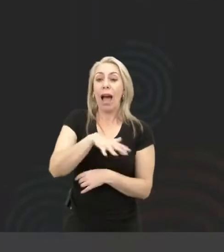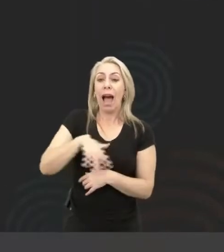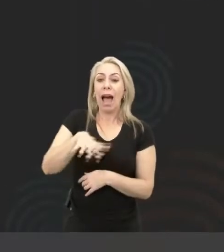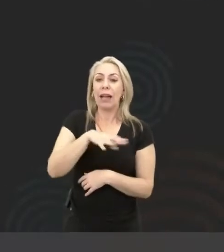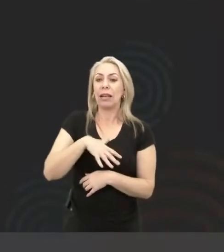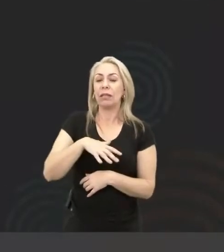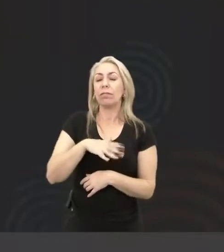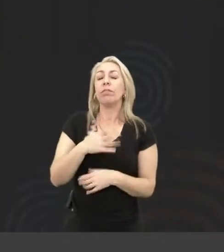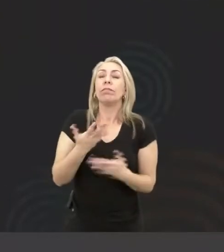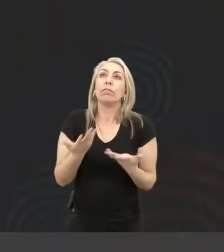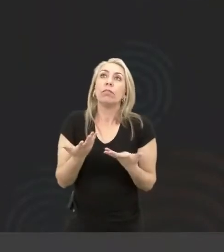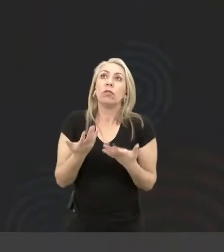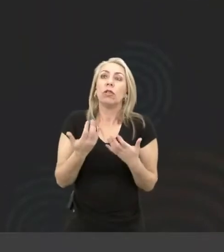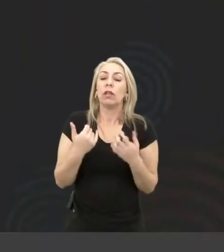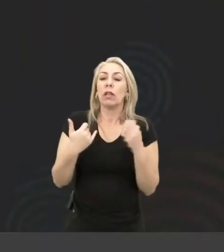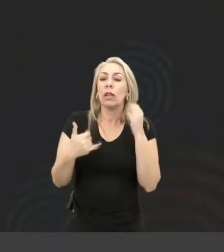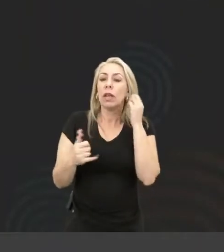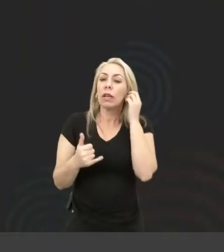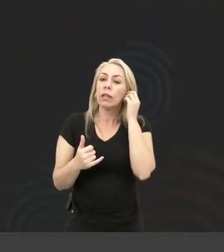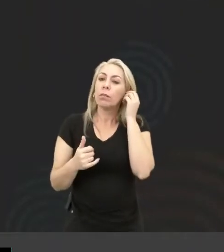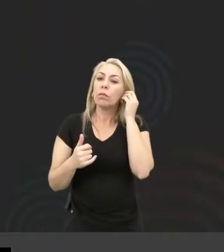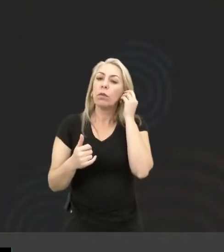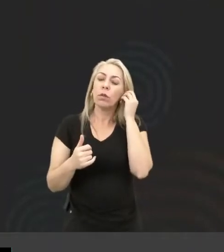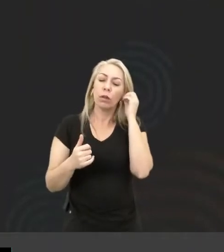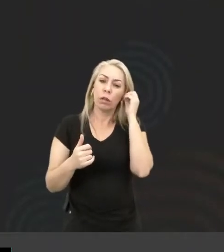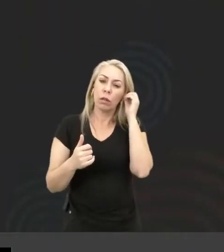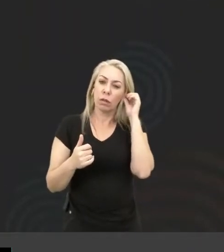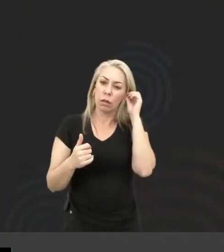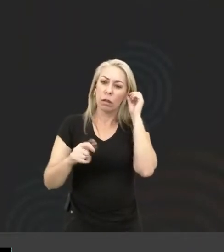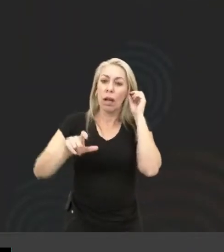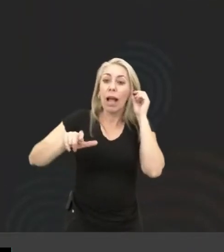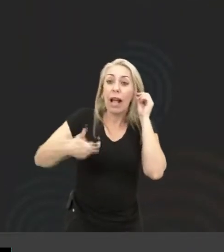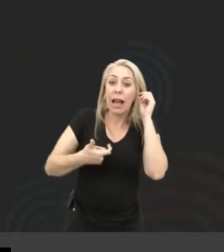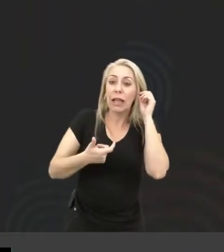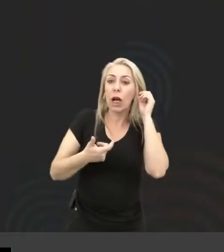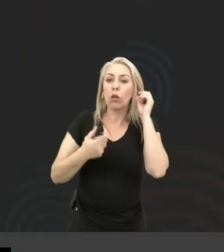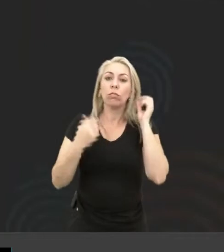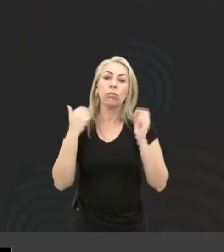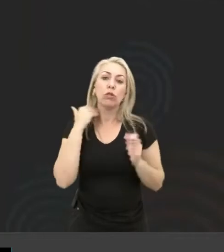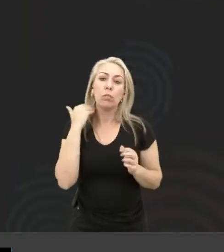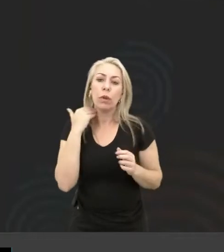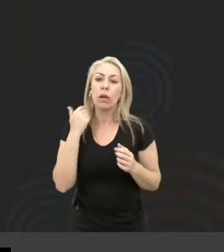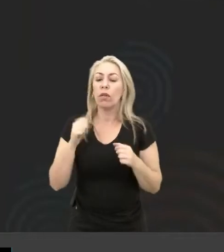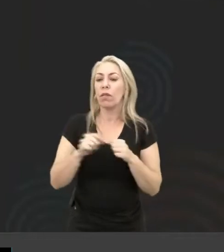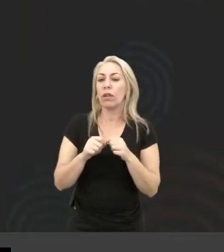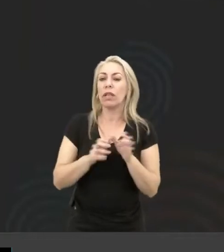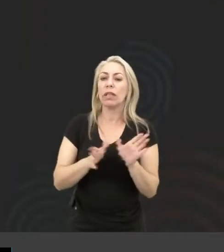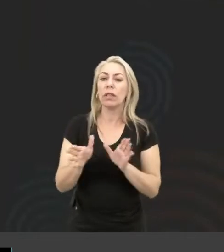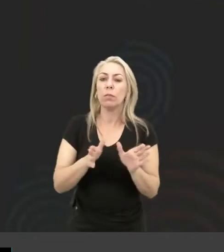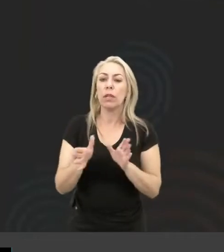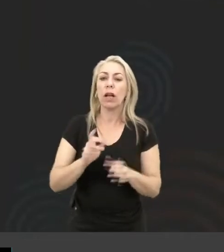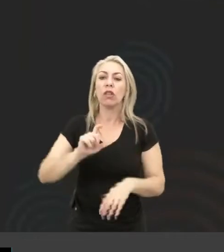cartões de um grande banco, e aí fazer acessibilidade para cartão de crédito.